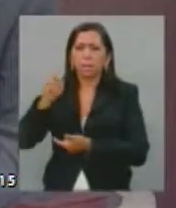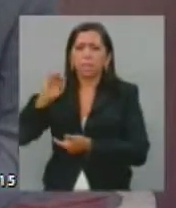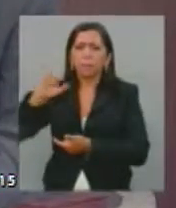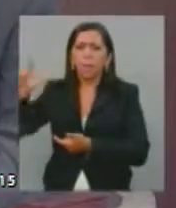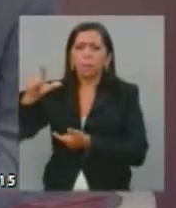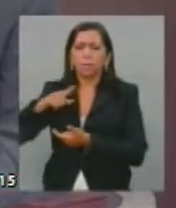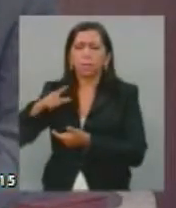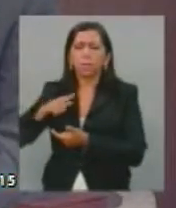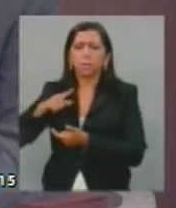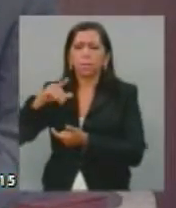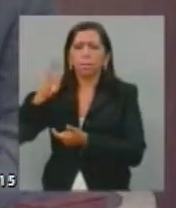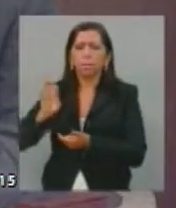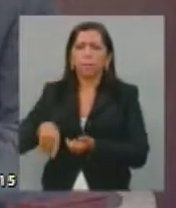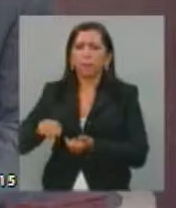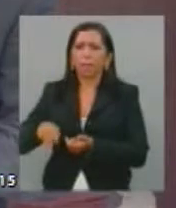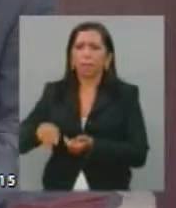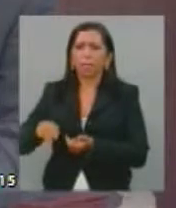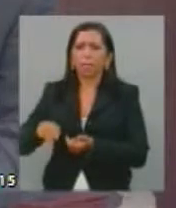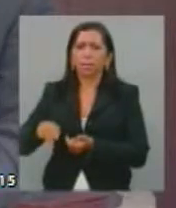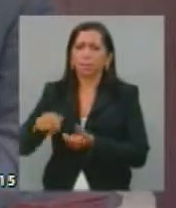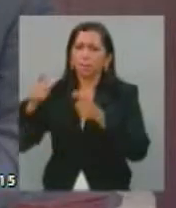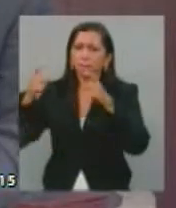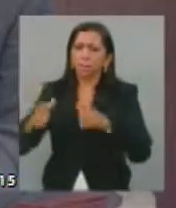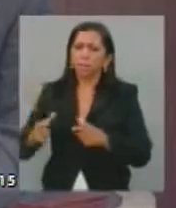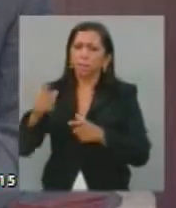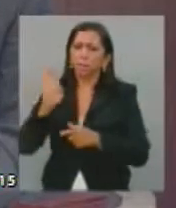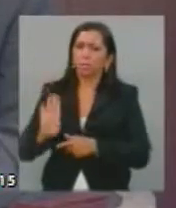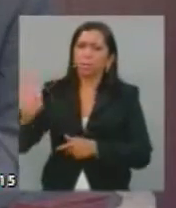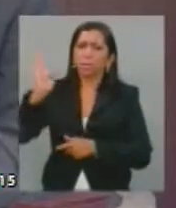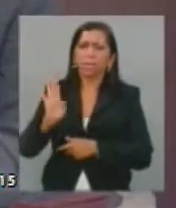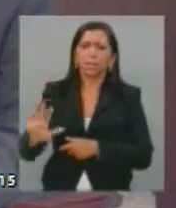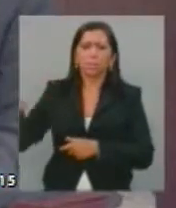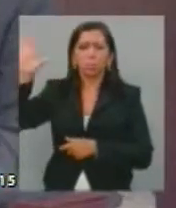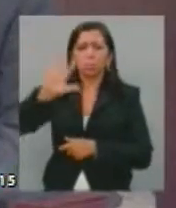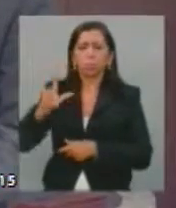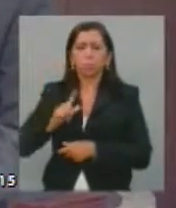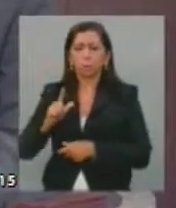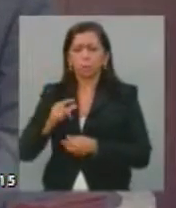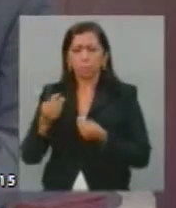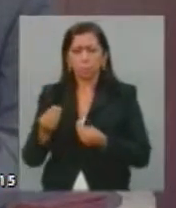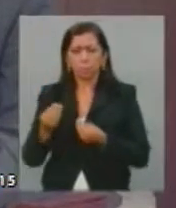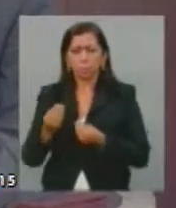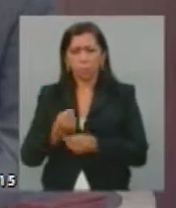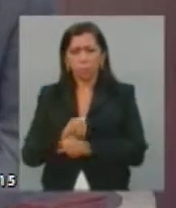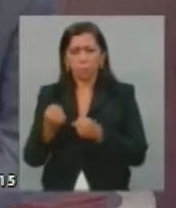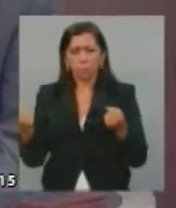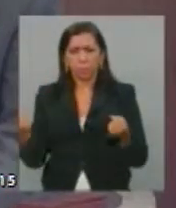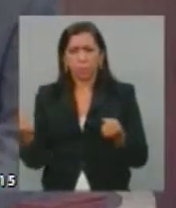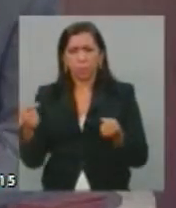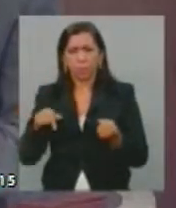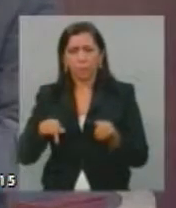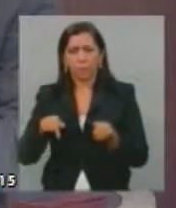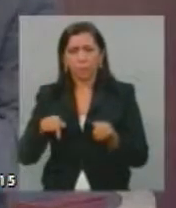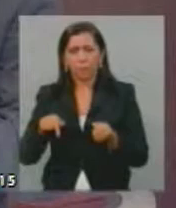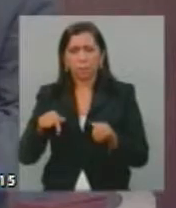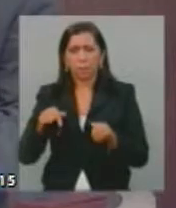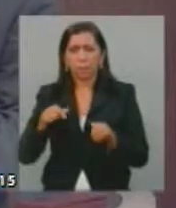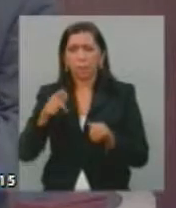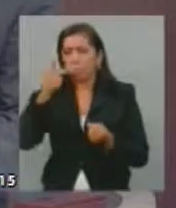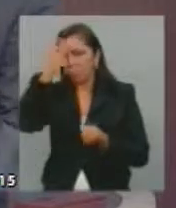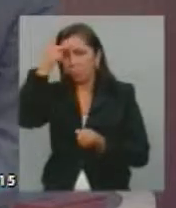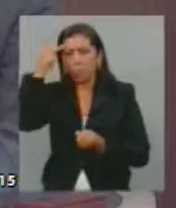em circulação no território brasileiro. Se você pensar a população acima